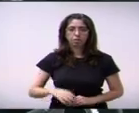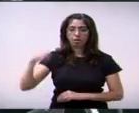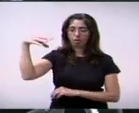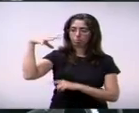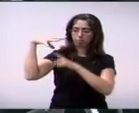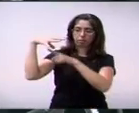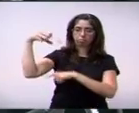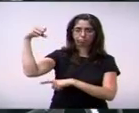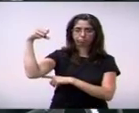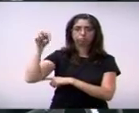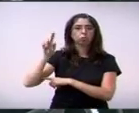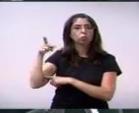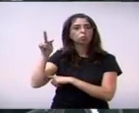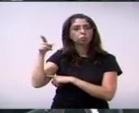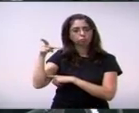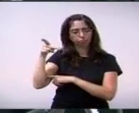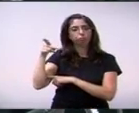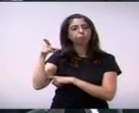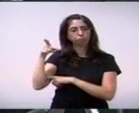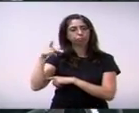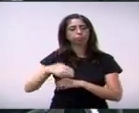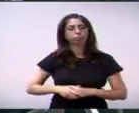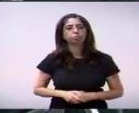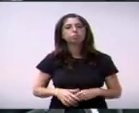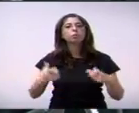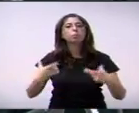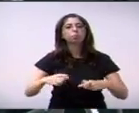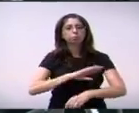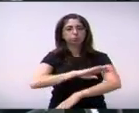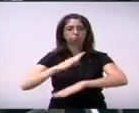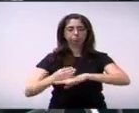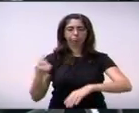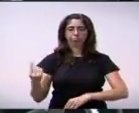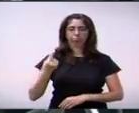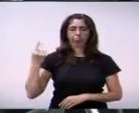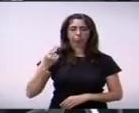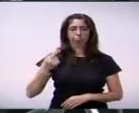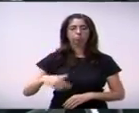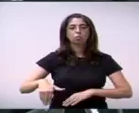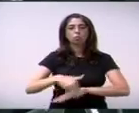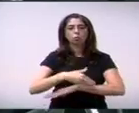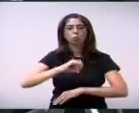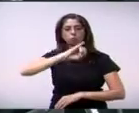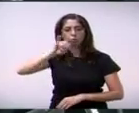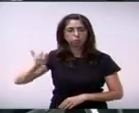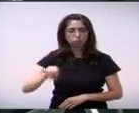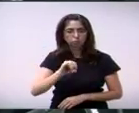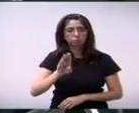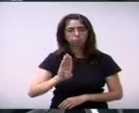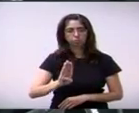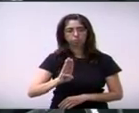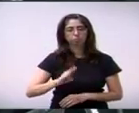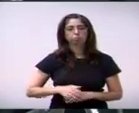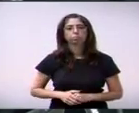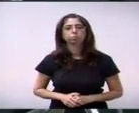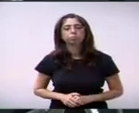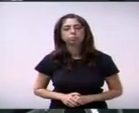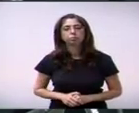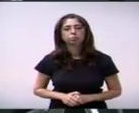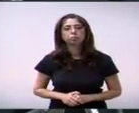lâmpadas queimadas nos postos do bairro Morro Alto nas ruas Joaquim Bernardes,